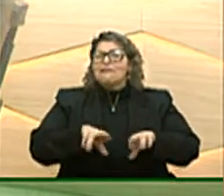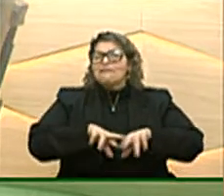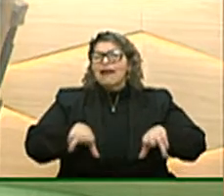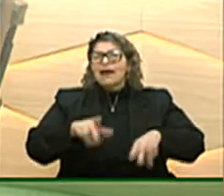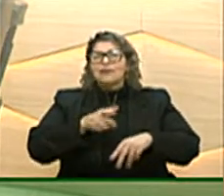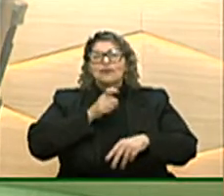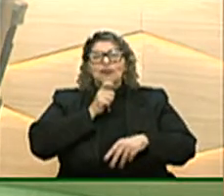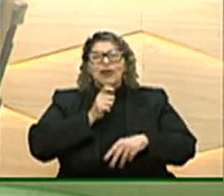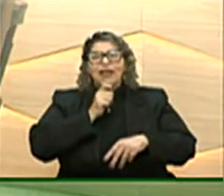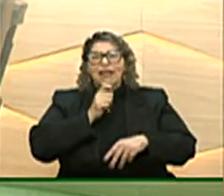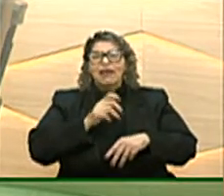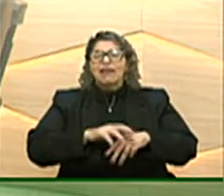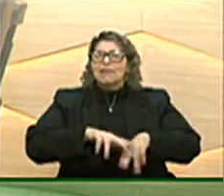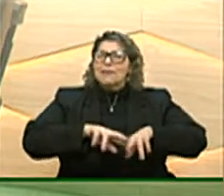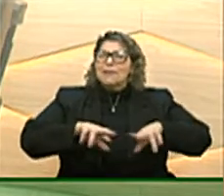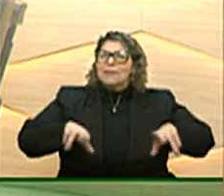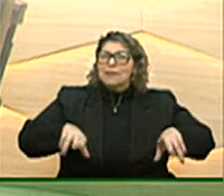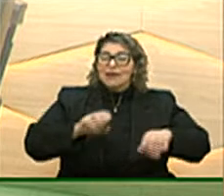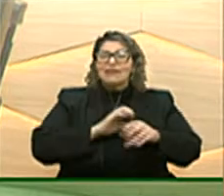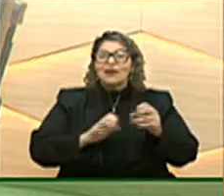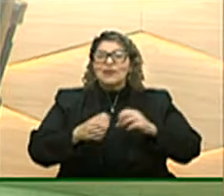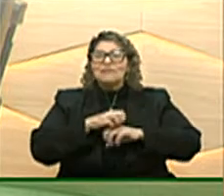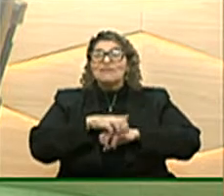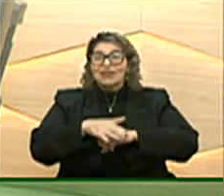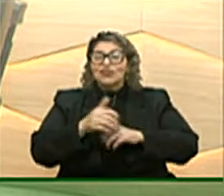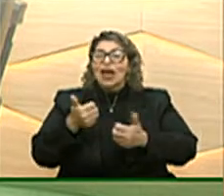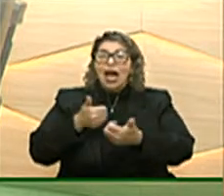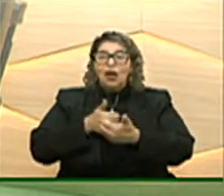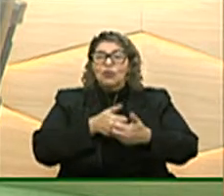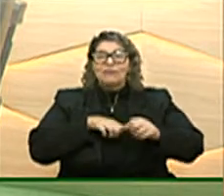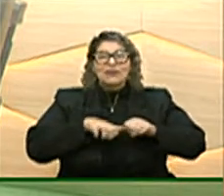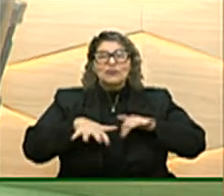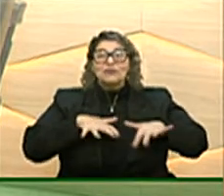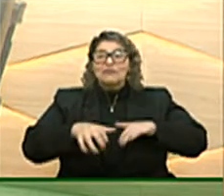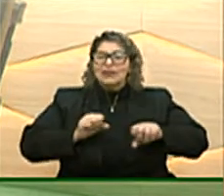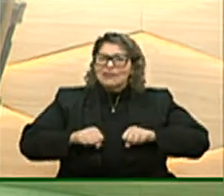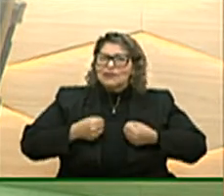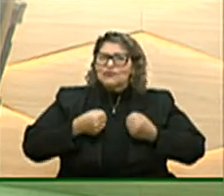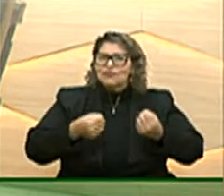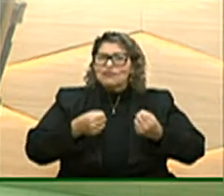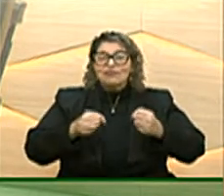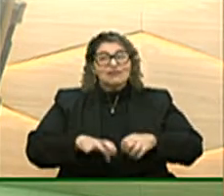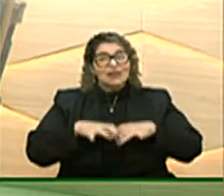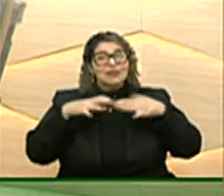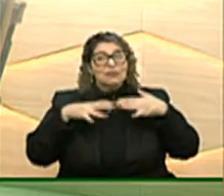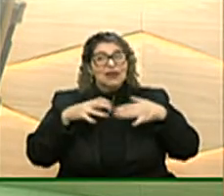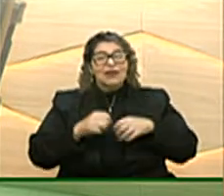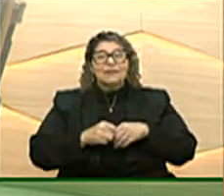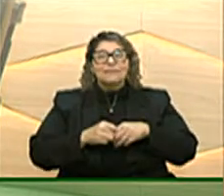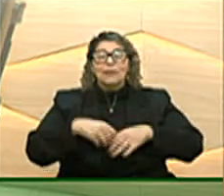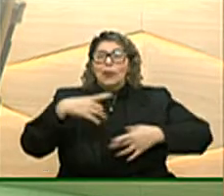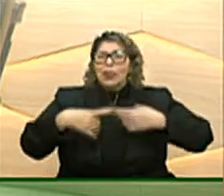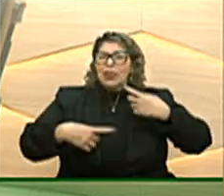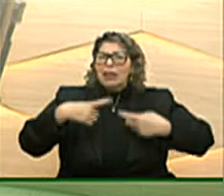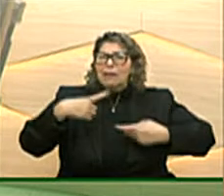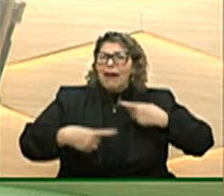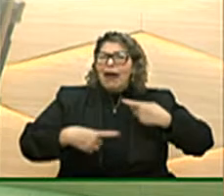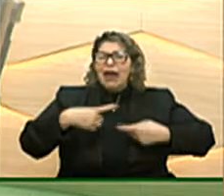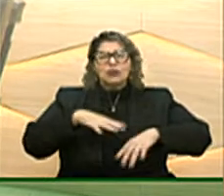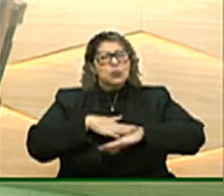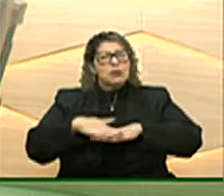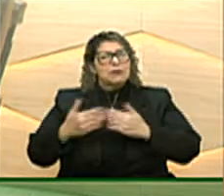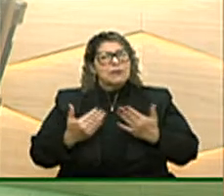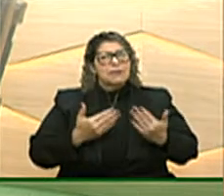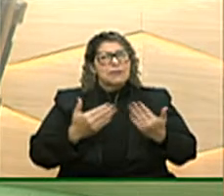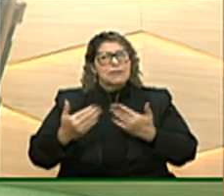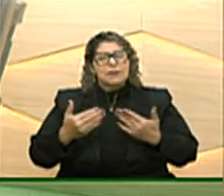mensagens ou seja a imprensa também acompanhando esse movimento esse esforço da Assembleia Legislativa em trazer o debate e trazer o diálogo